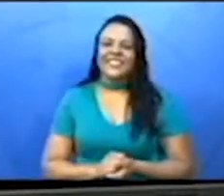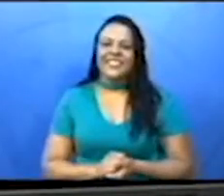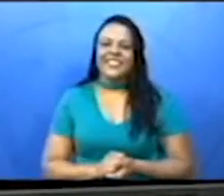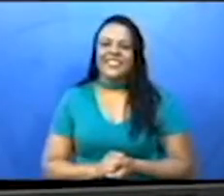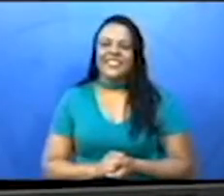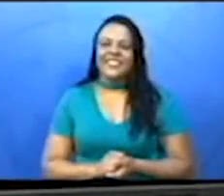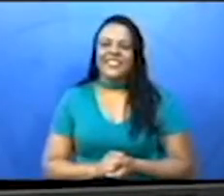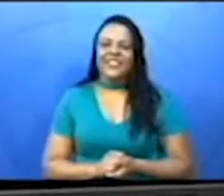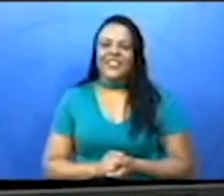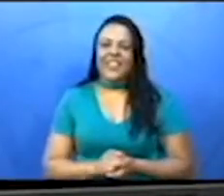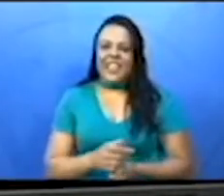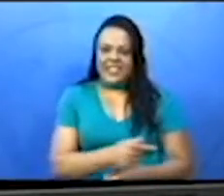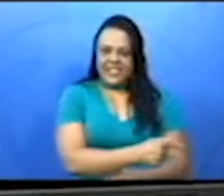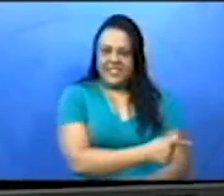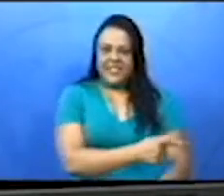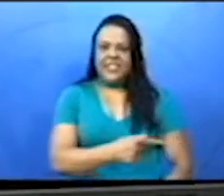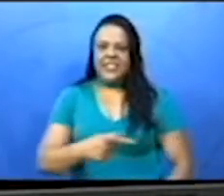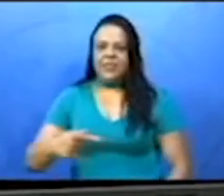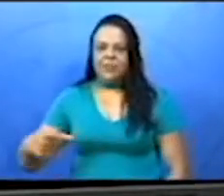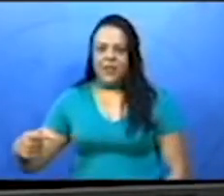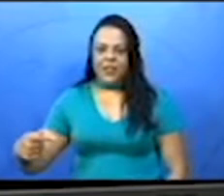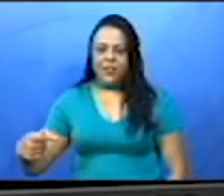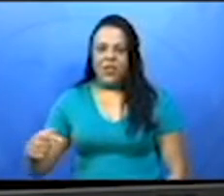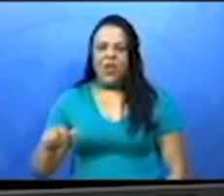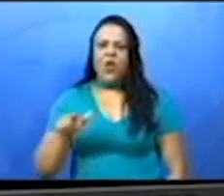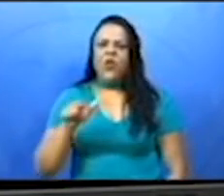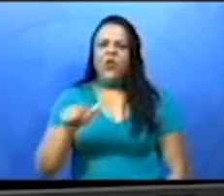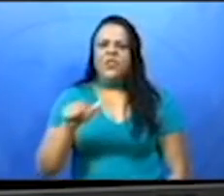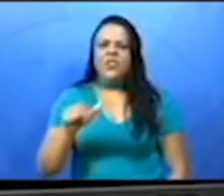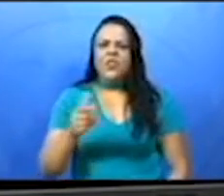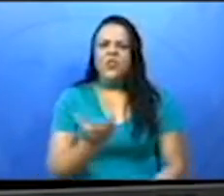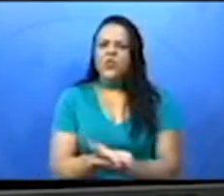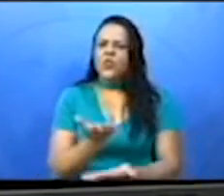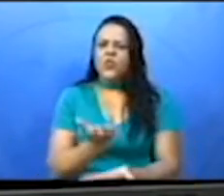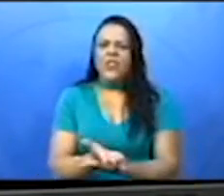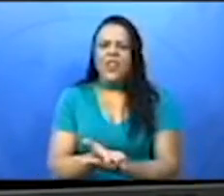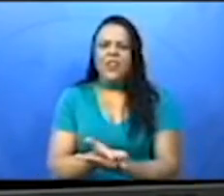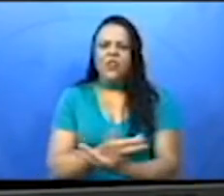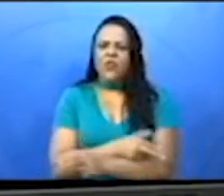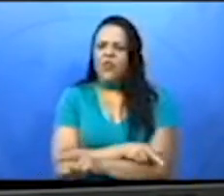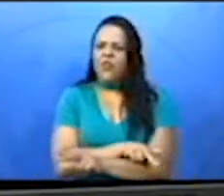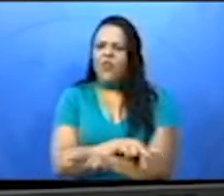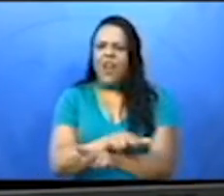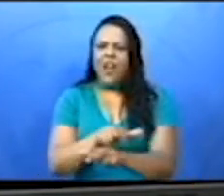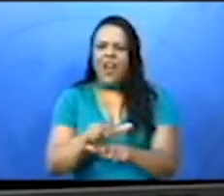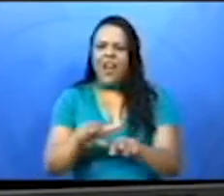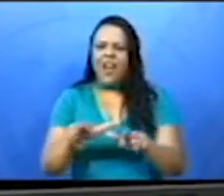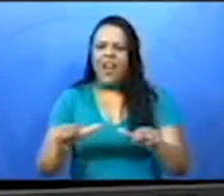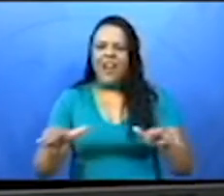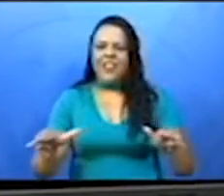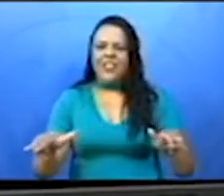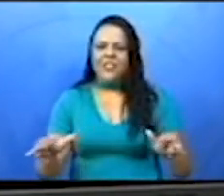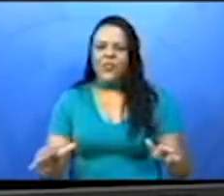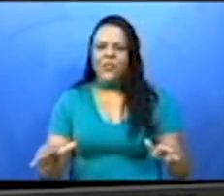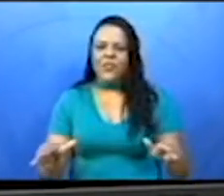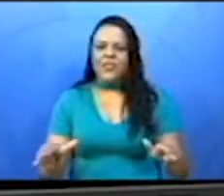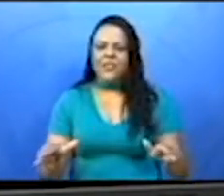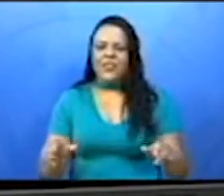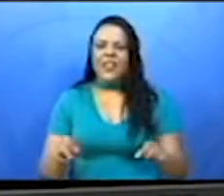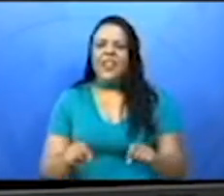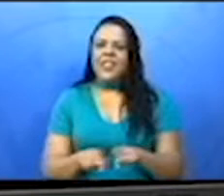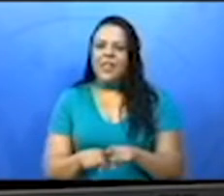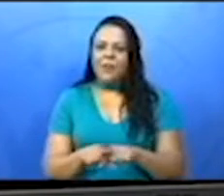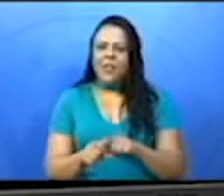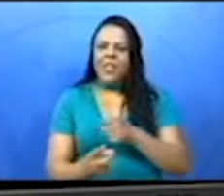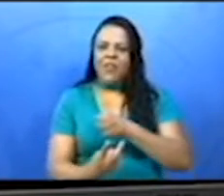Essa semana, vocês estudaram várias coisas. Dentre elas, estudaram sobre os